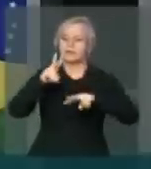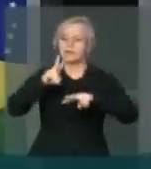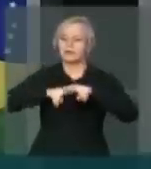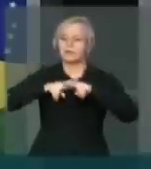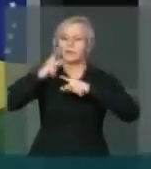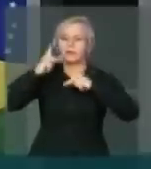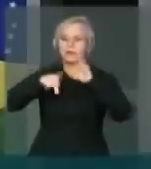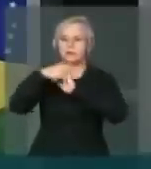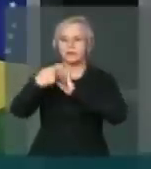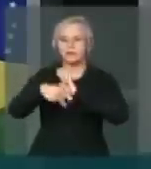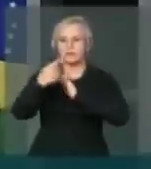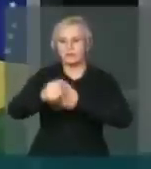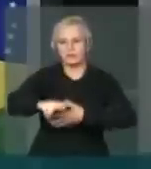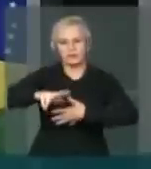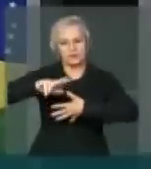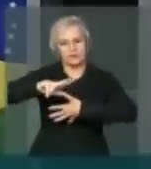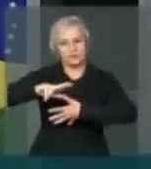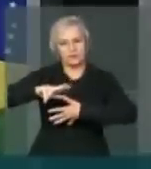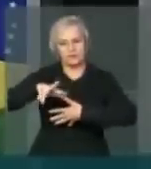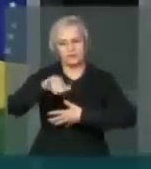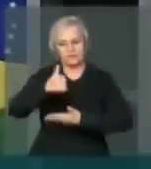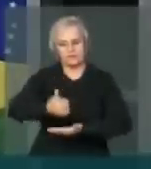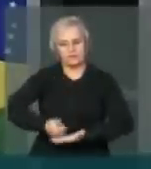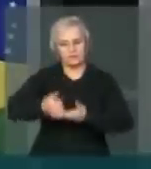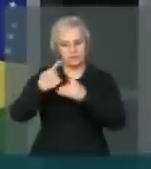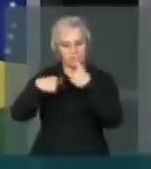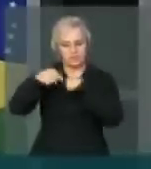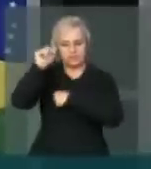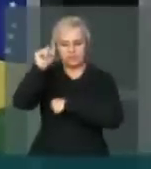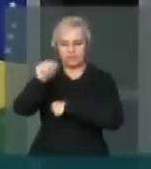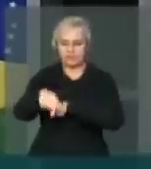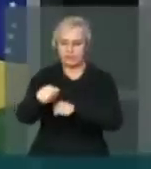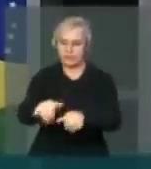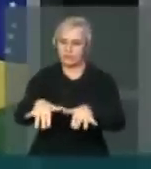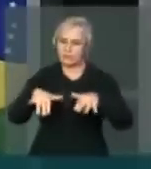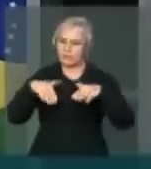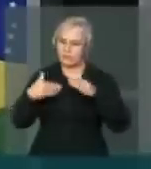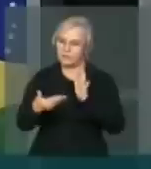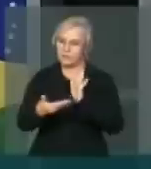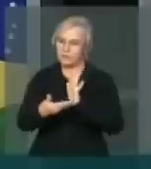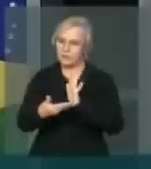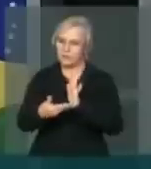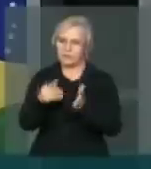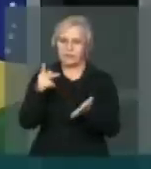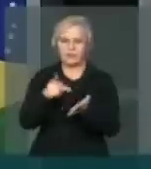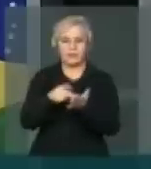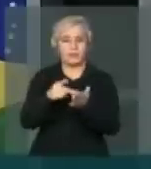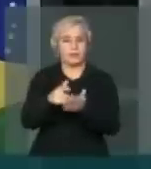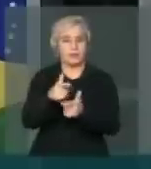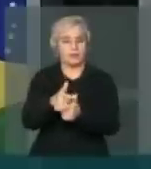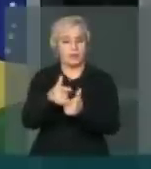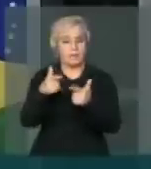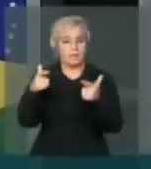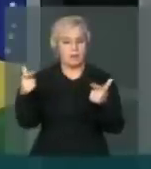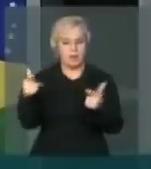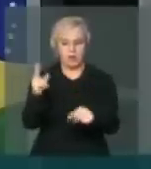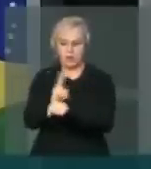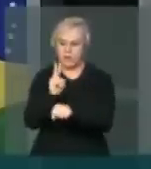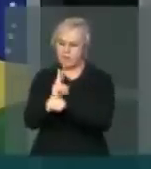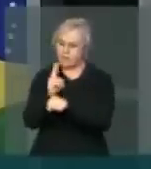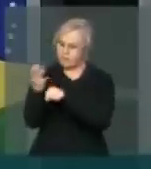Latina Engrandecem a história Desse Parlamento Que foi a maior Trincheira de resistência